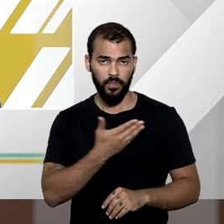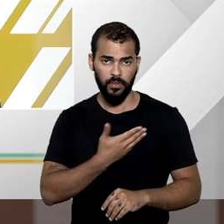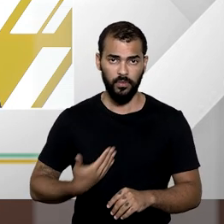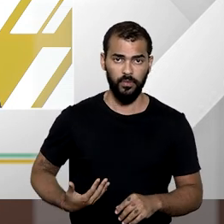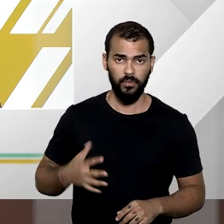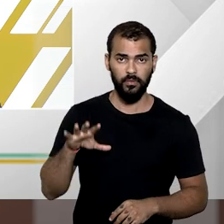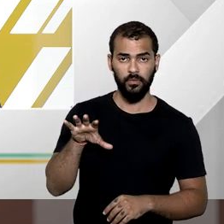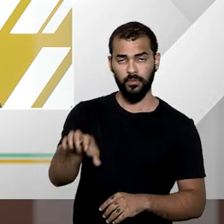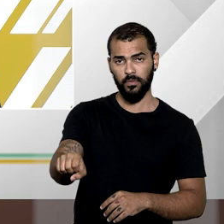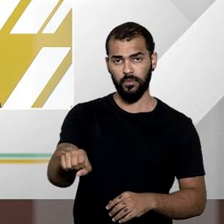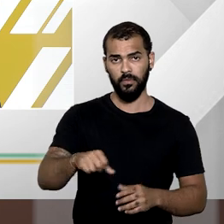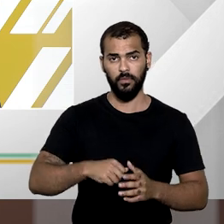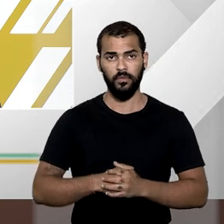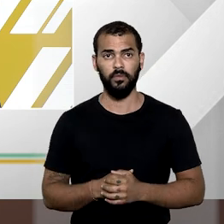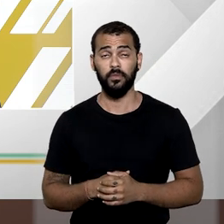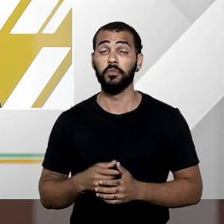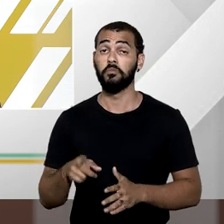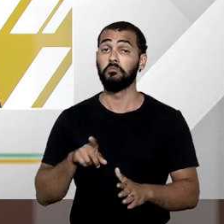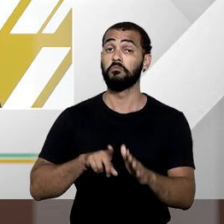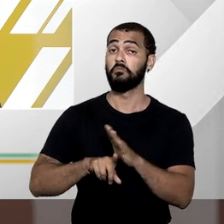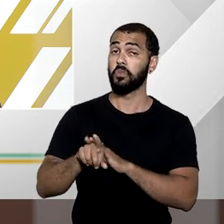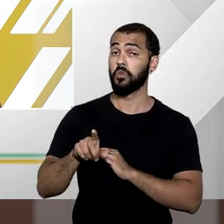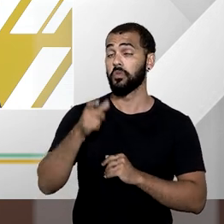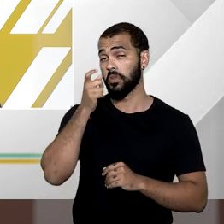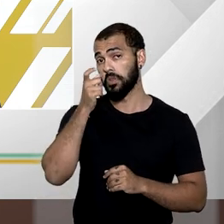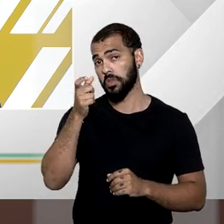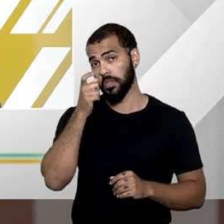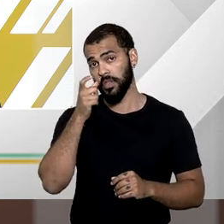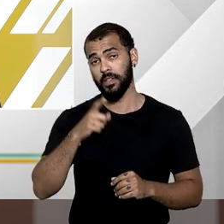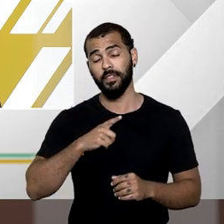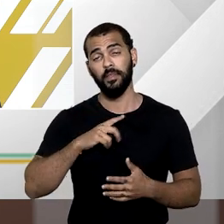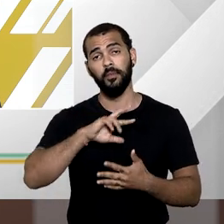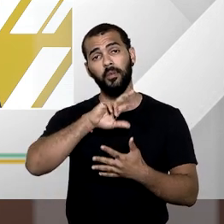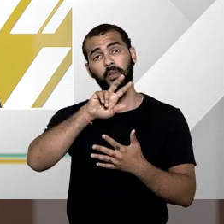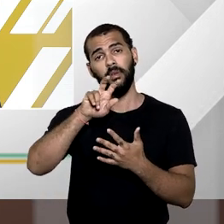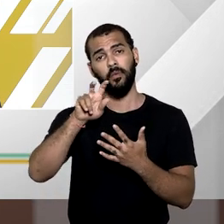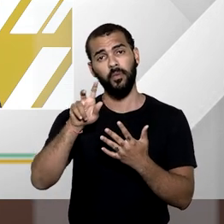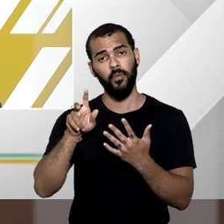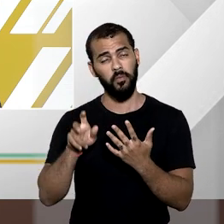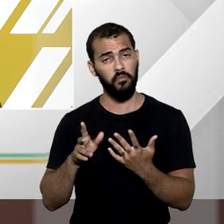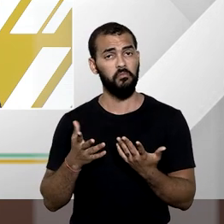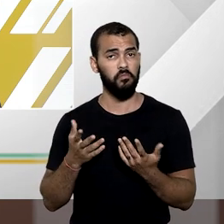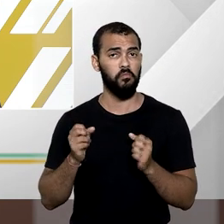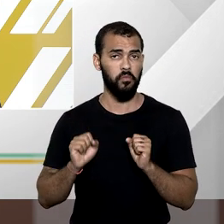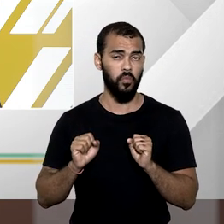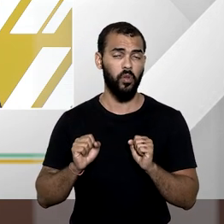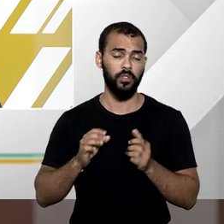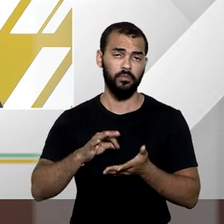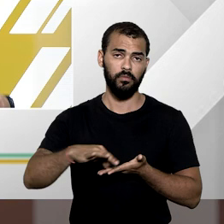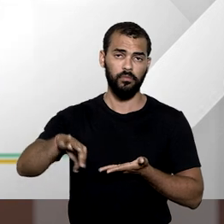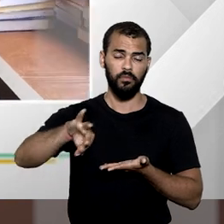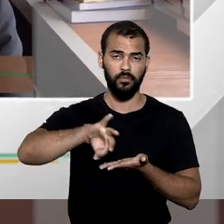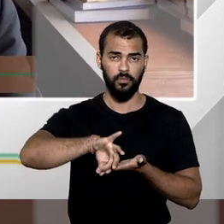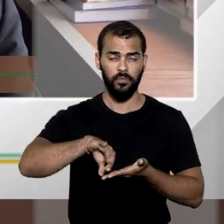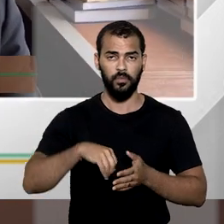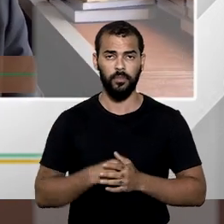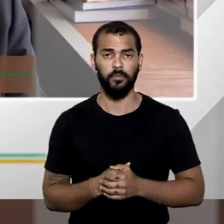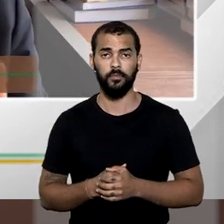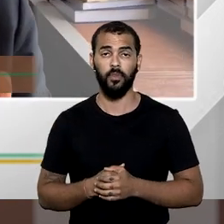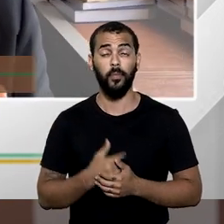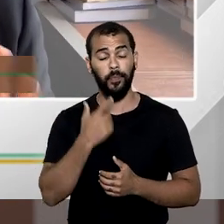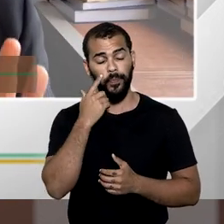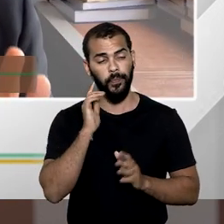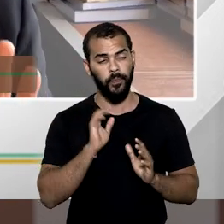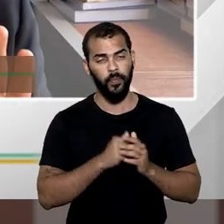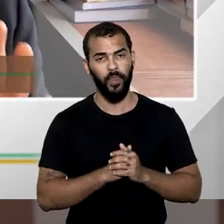Vamos lá. Essa pergunta é bastante interessante e contempla vários aspectos que podem ser abordados. Em primeiro